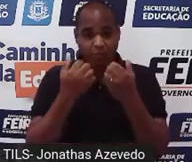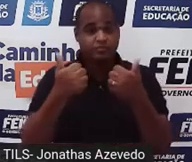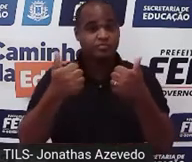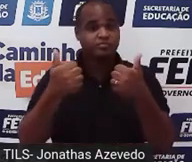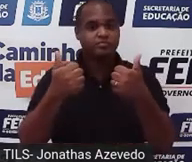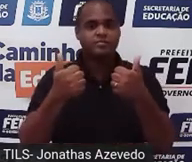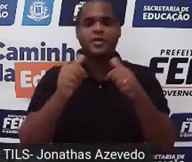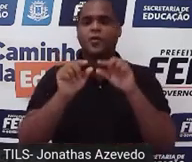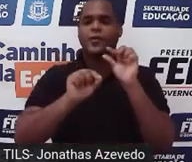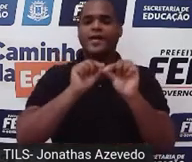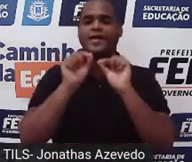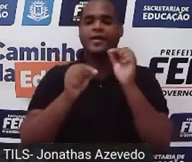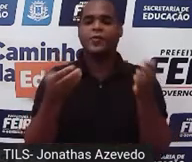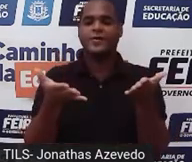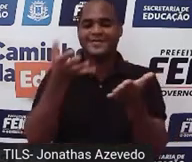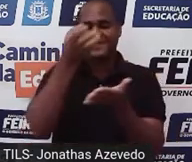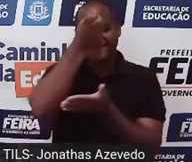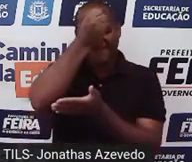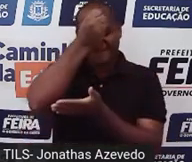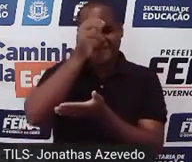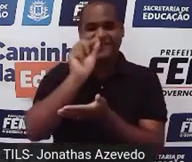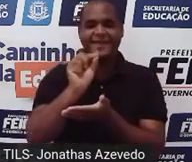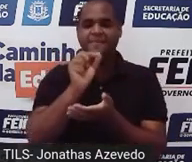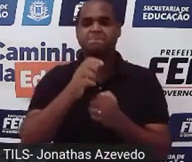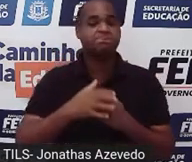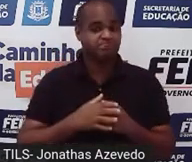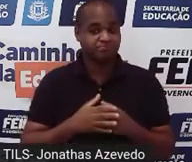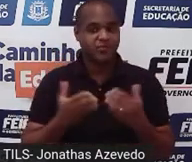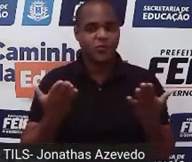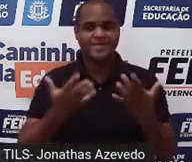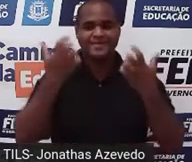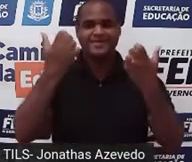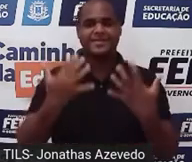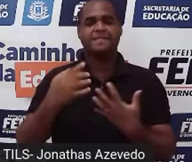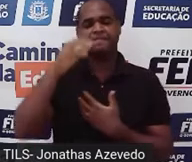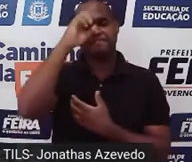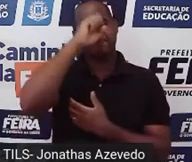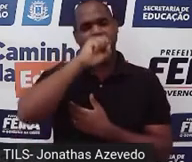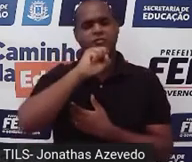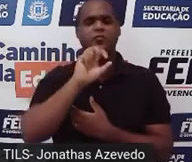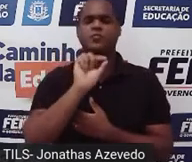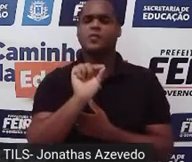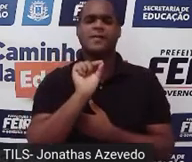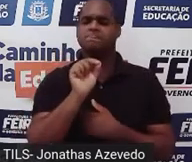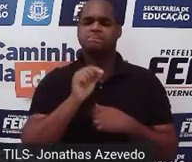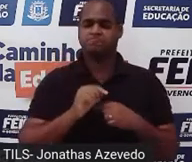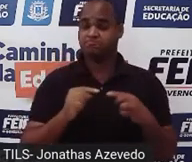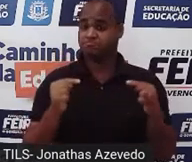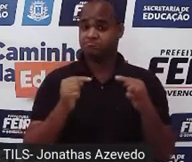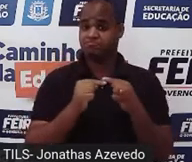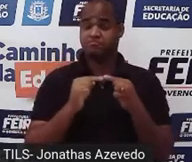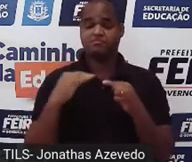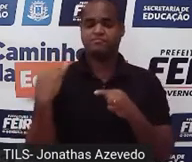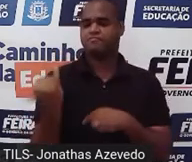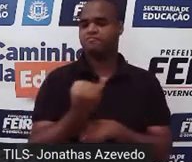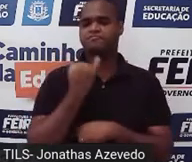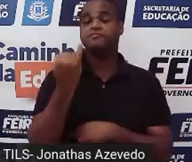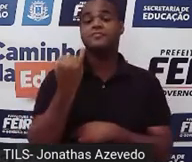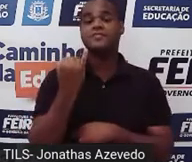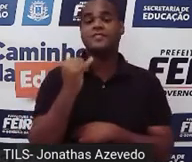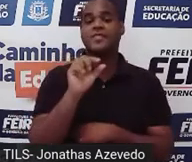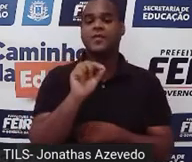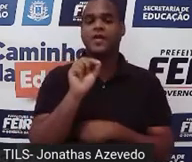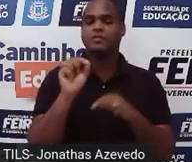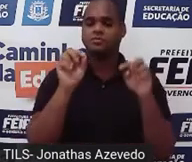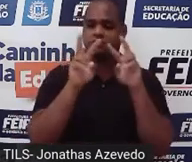e o que é que a gente vai aprender aqui nessa aula? Aqui a gente vai aprender uma coisinha sobre